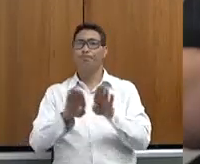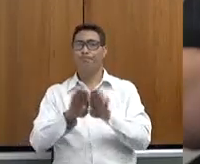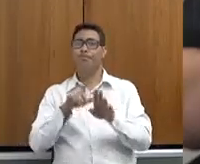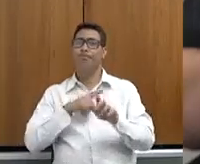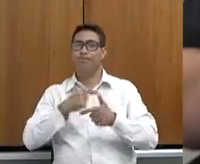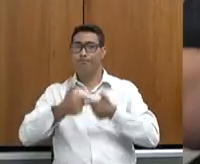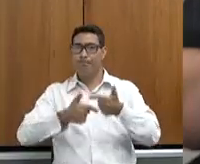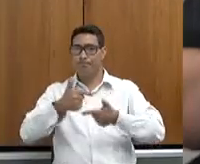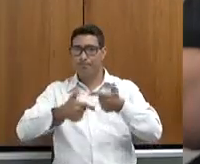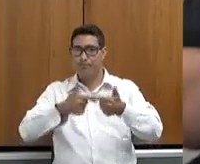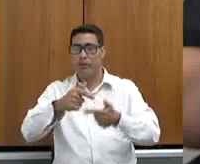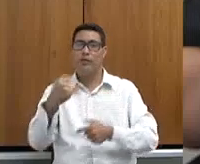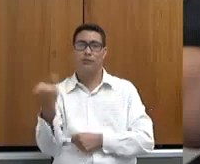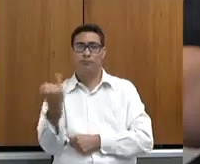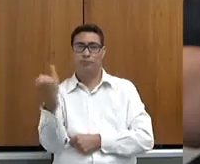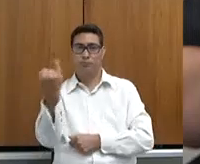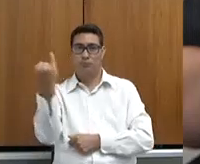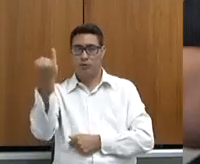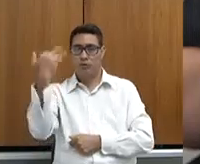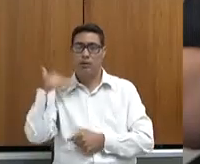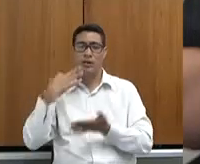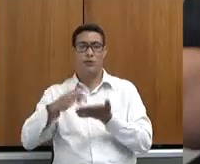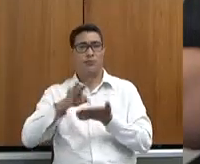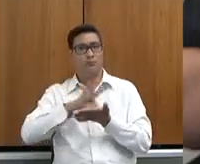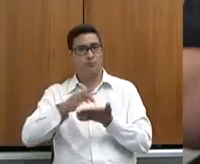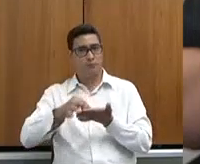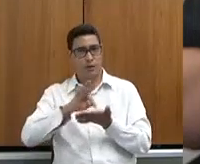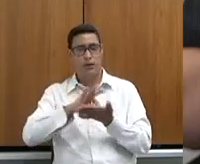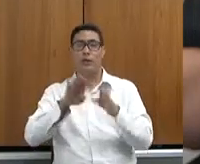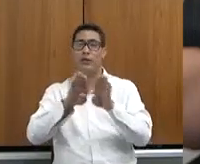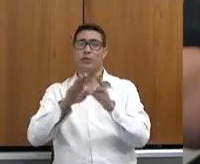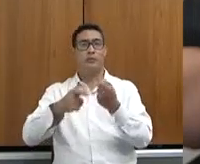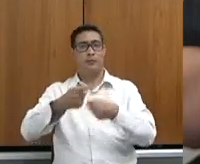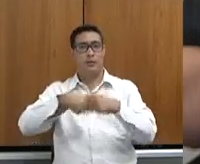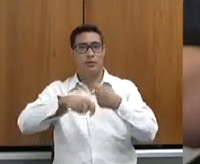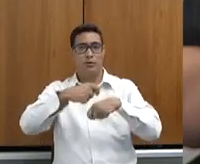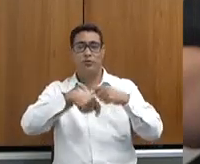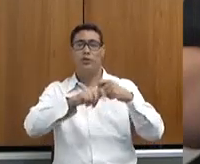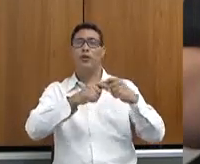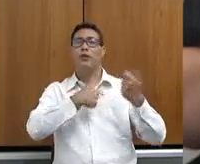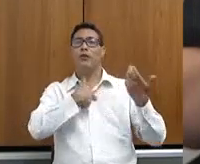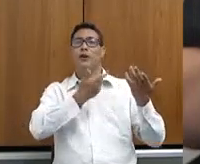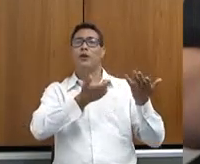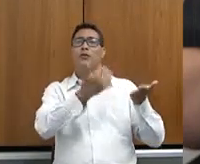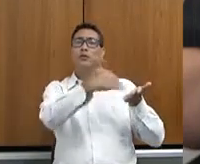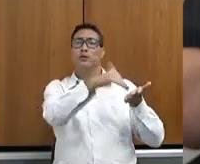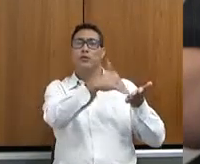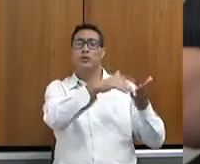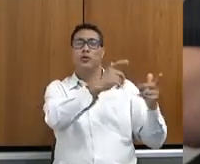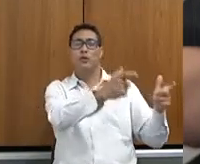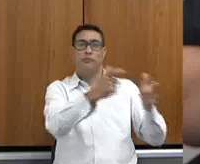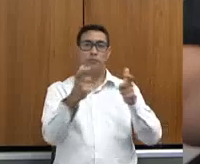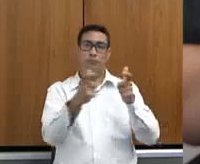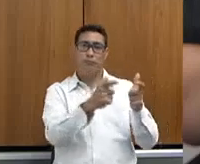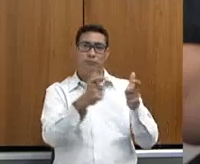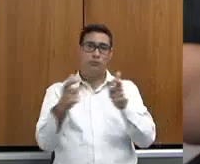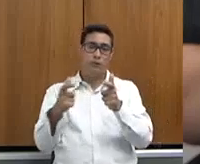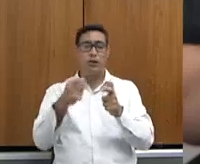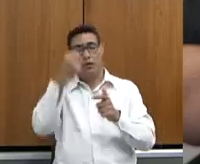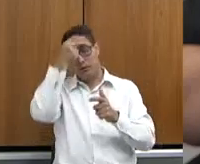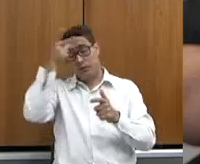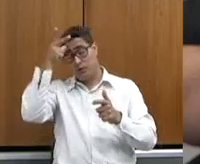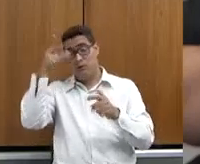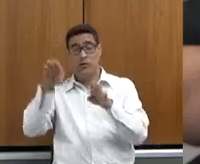importante de suporte técnico e administrativo aos escritórios locais da EMATER, além das prefeituras da região, na